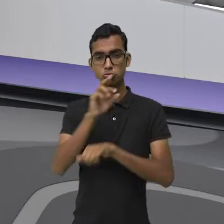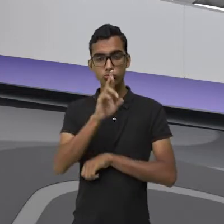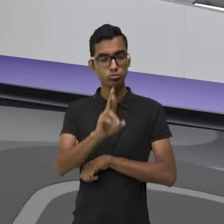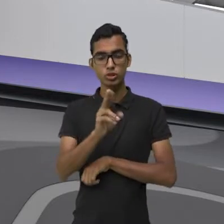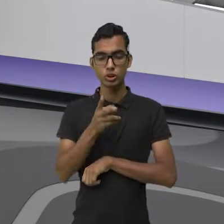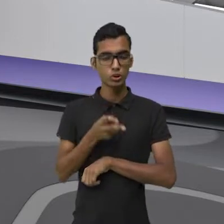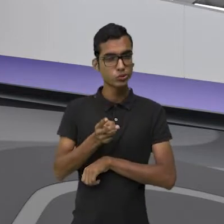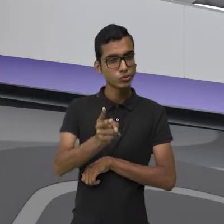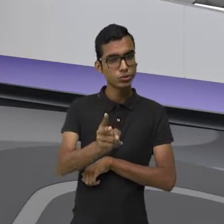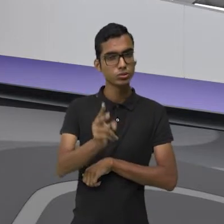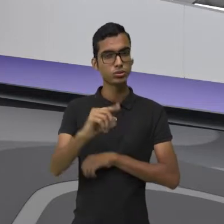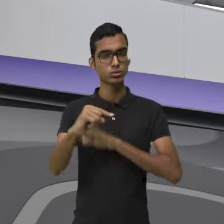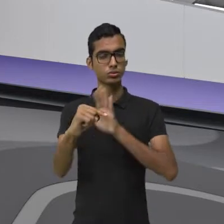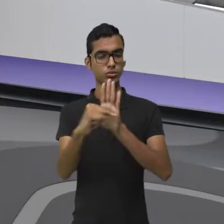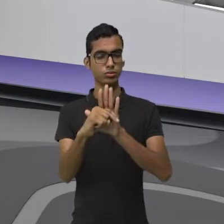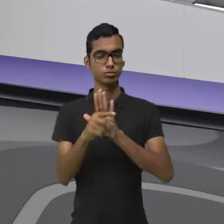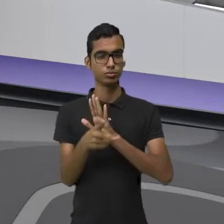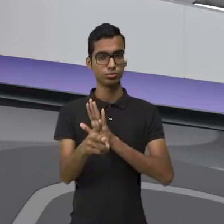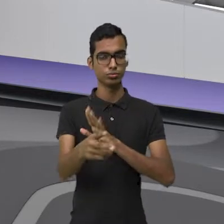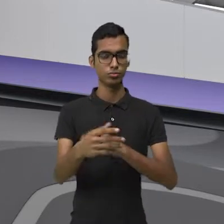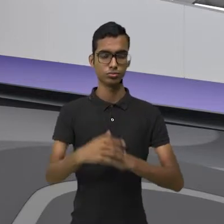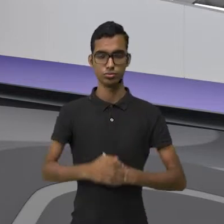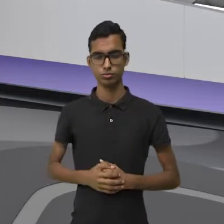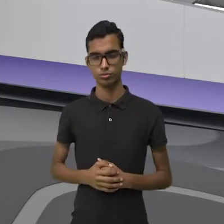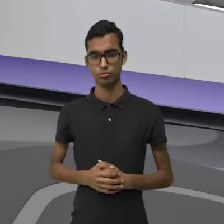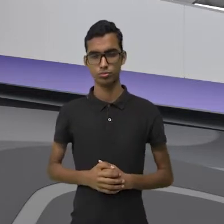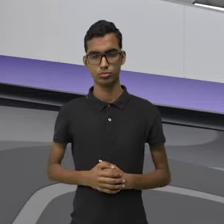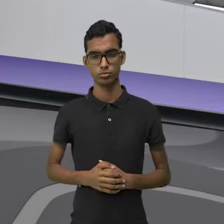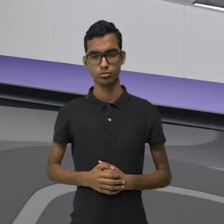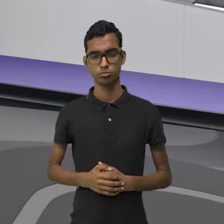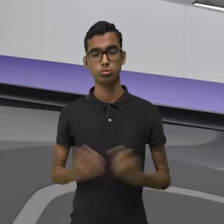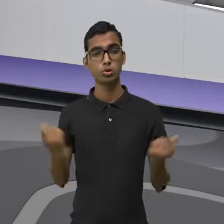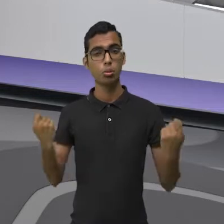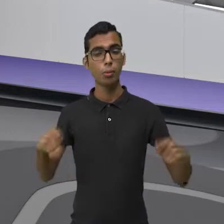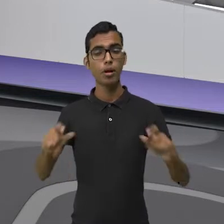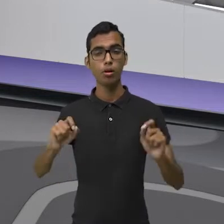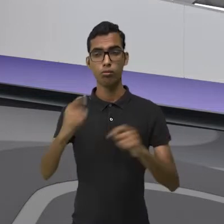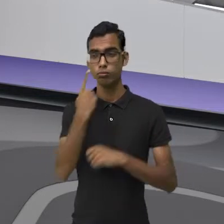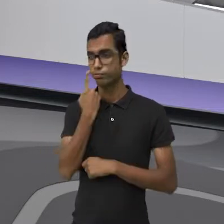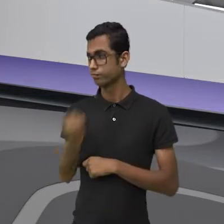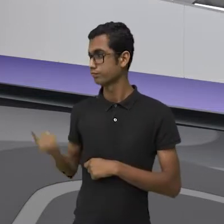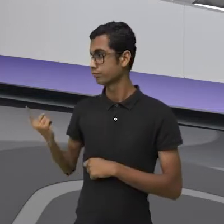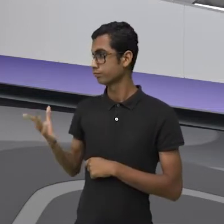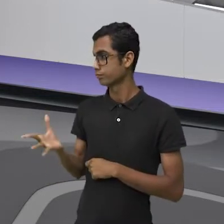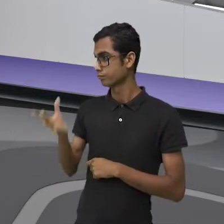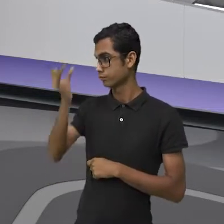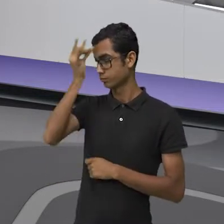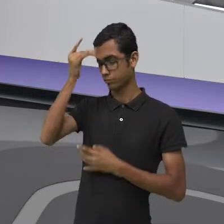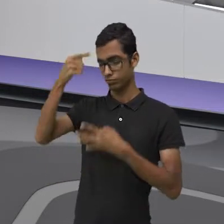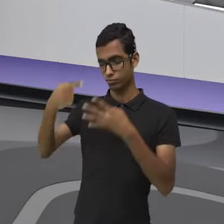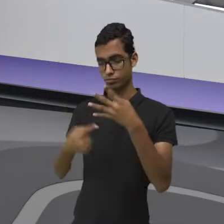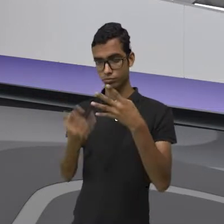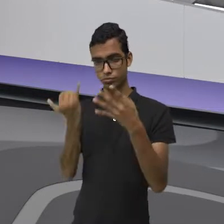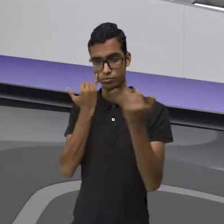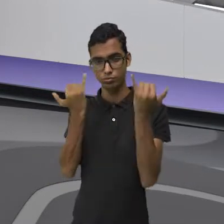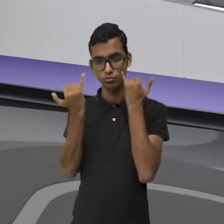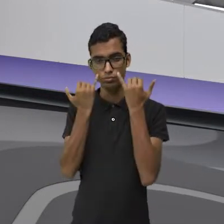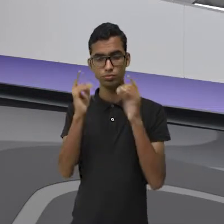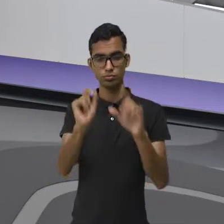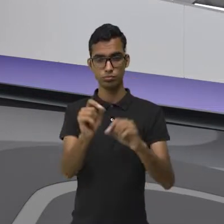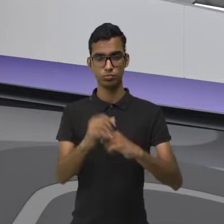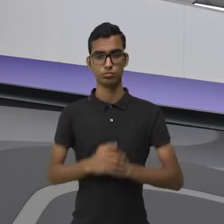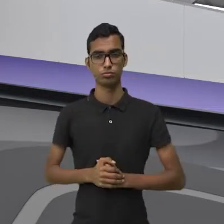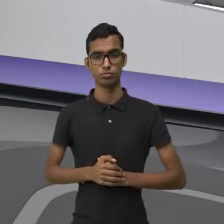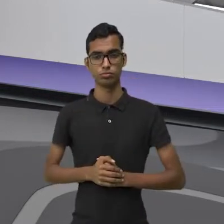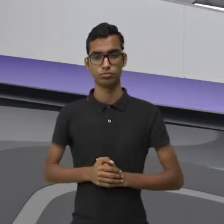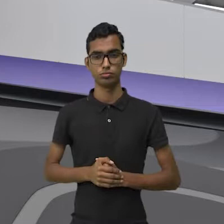nada. O resultado vai continuar negativo, pessoal. Você só precisa fixar duas coisas. O que